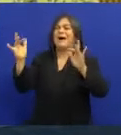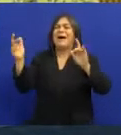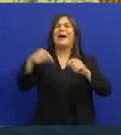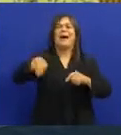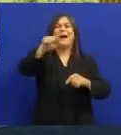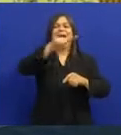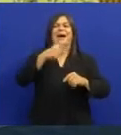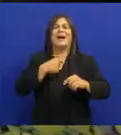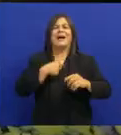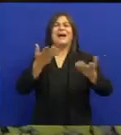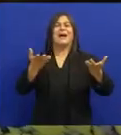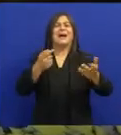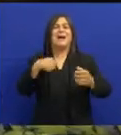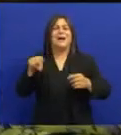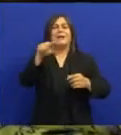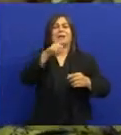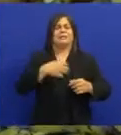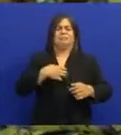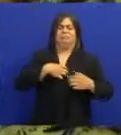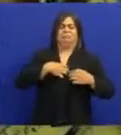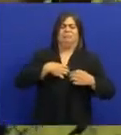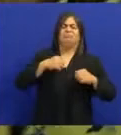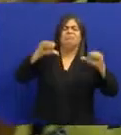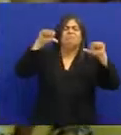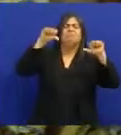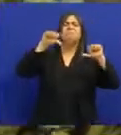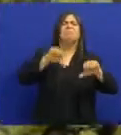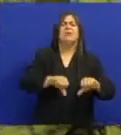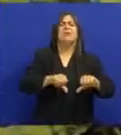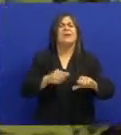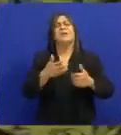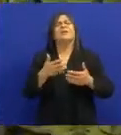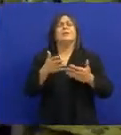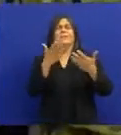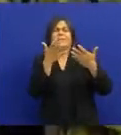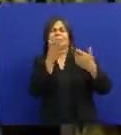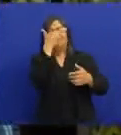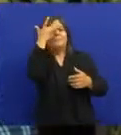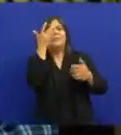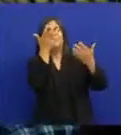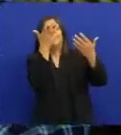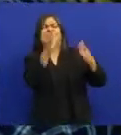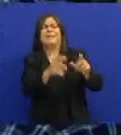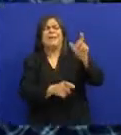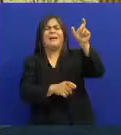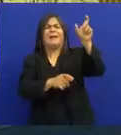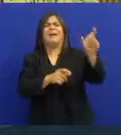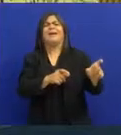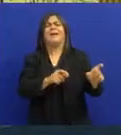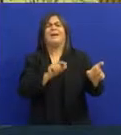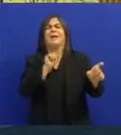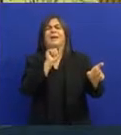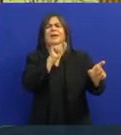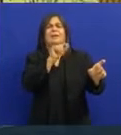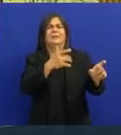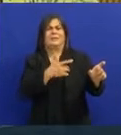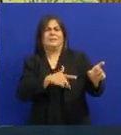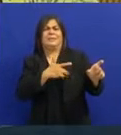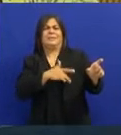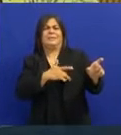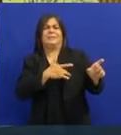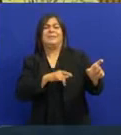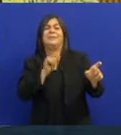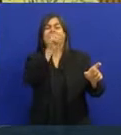mundo Mas depois teve um desgosto profundo Até mesmo quem não gostava dela Teve pena